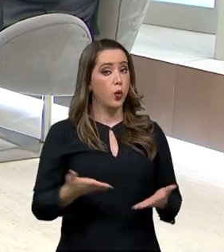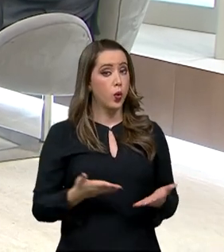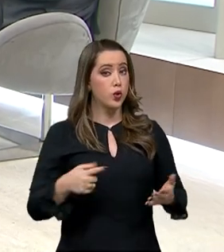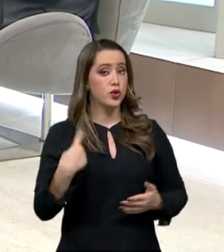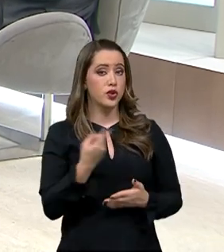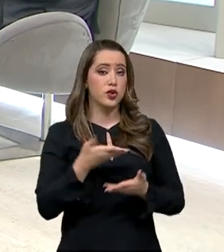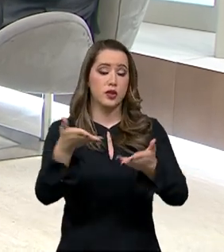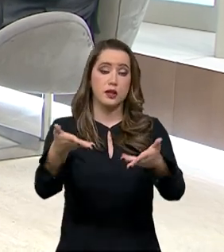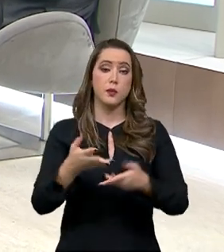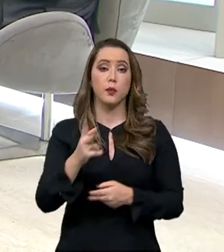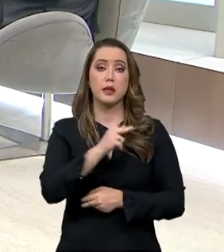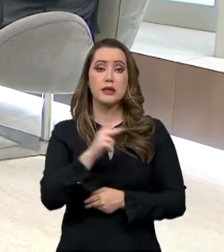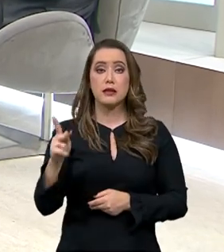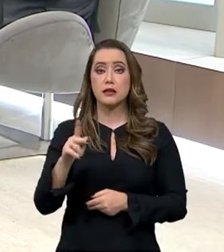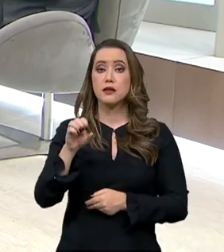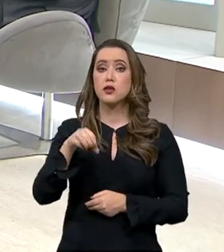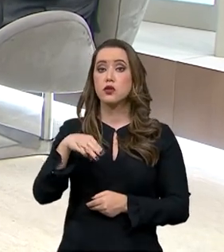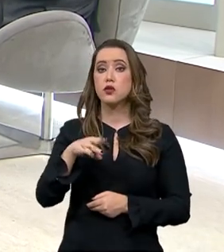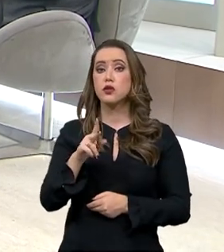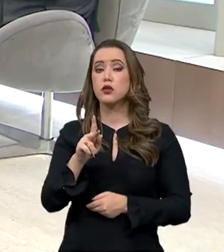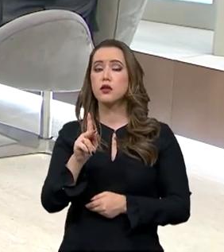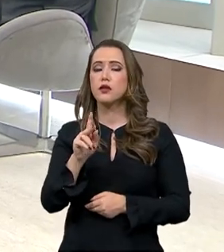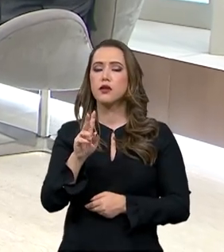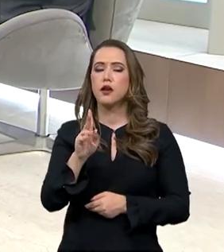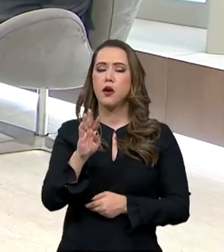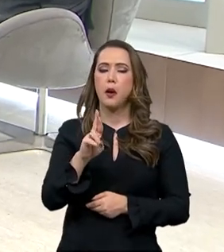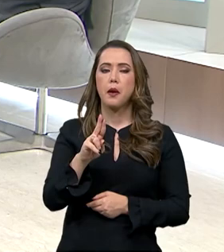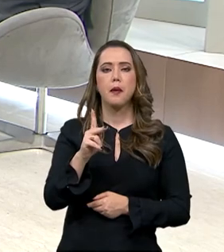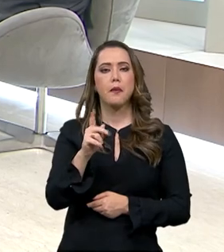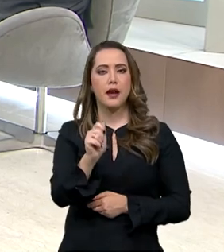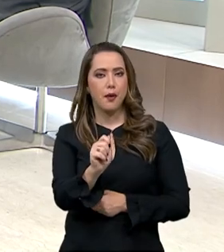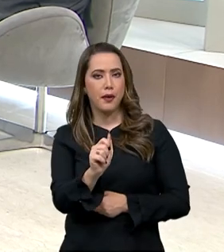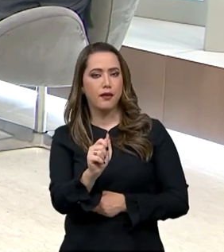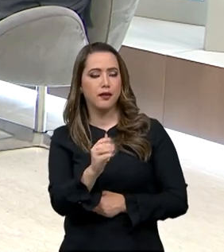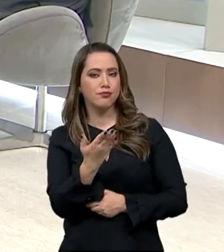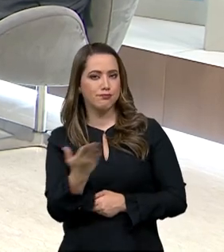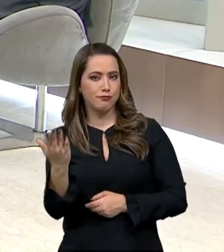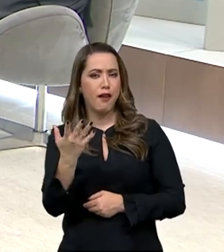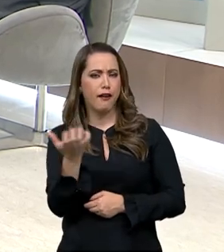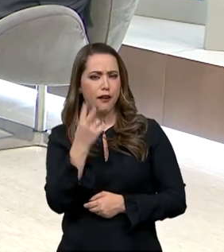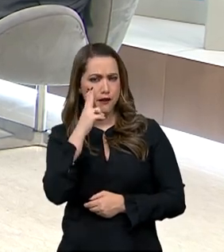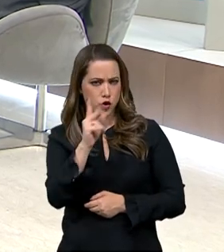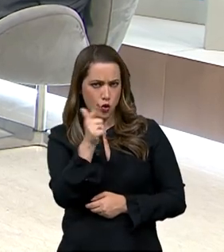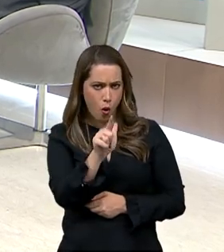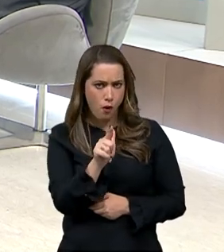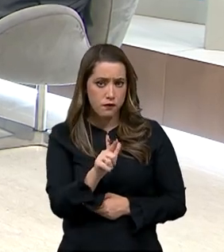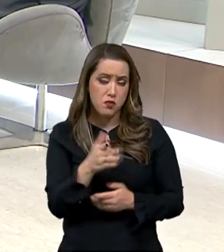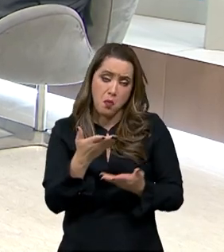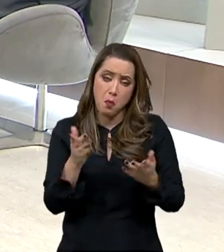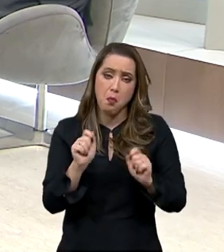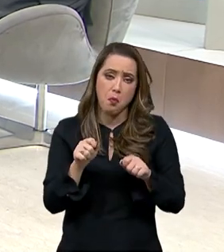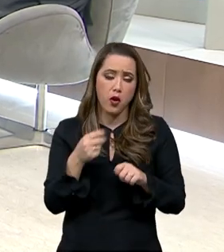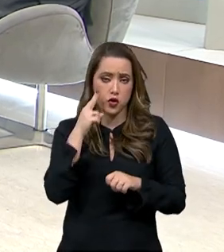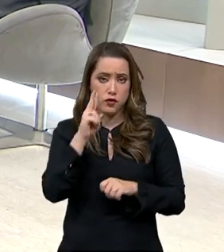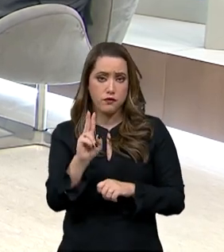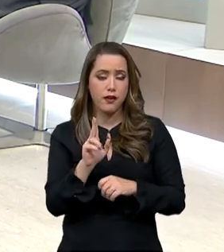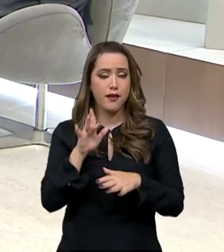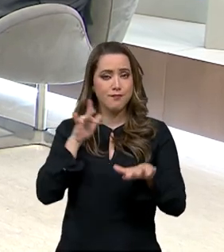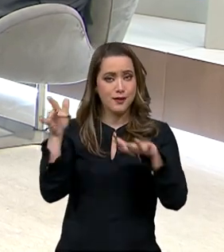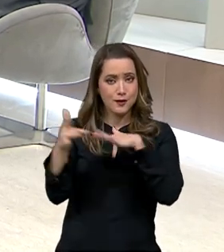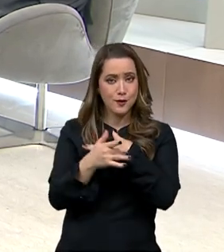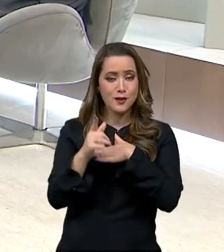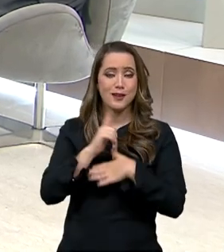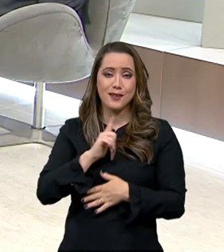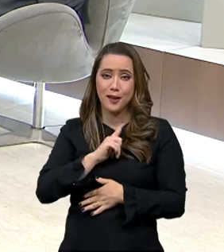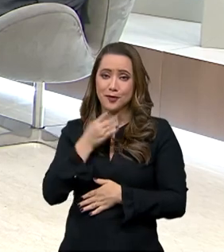recebemos o presidente da Embrapa, Celso Moretti. Se você quiser rever esta ou outras entrevistas, é só acompanhar as nossas redes